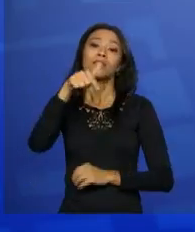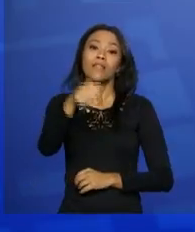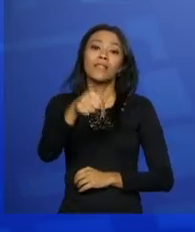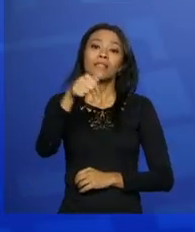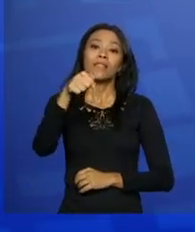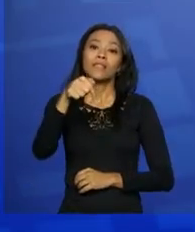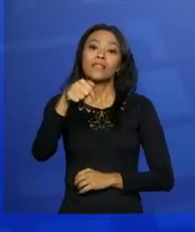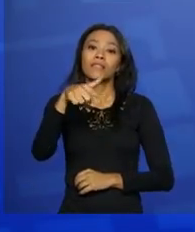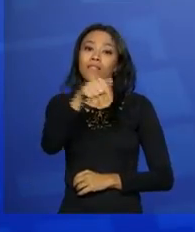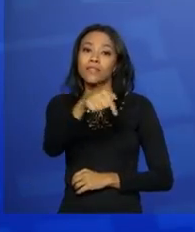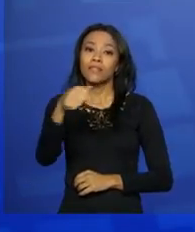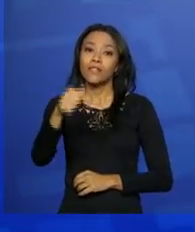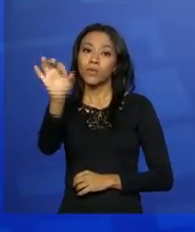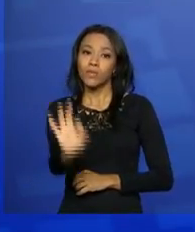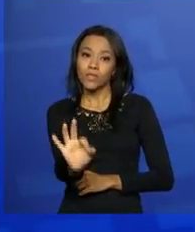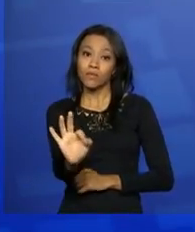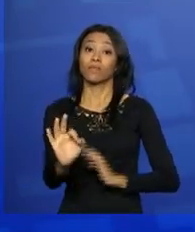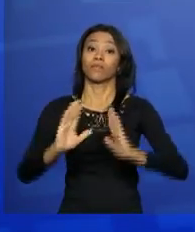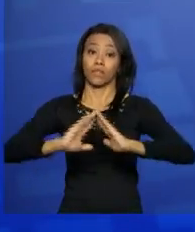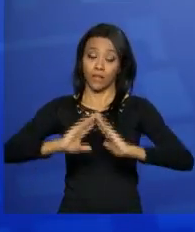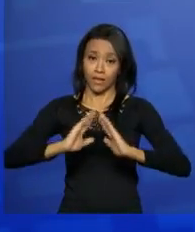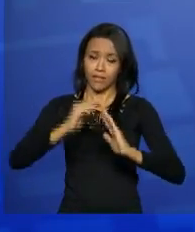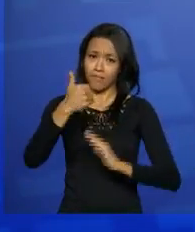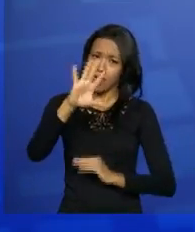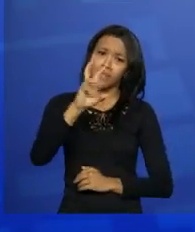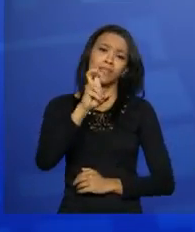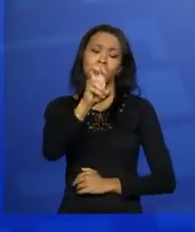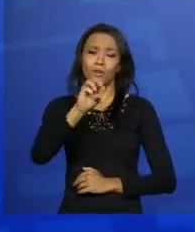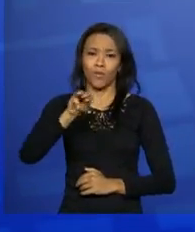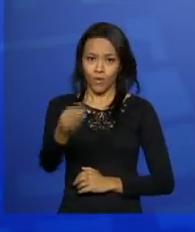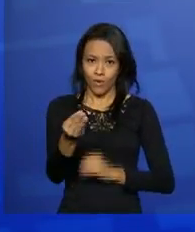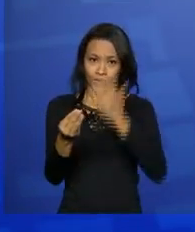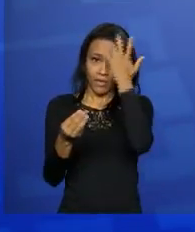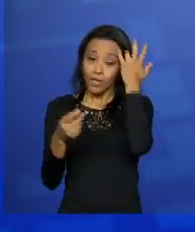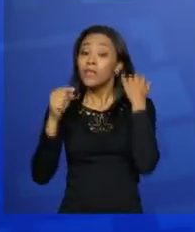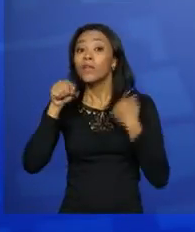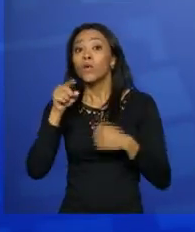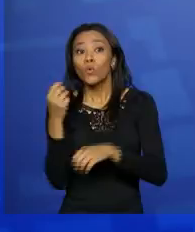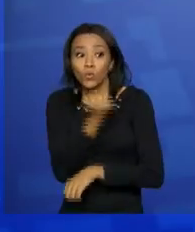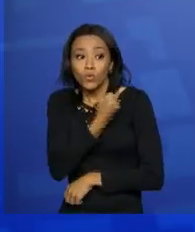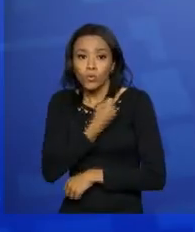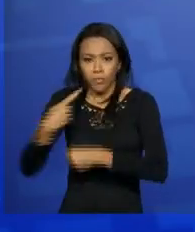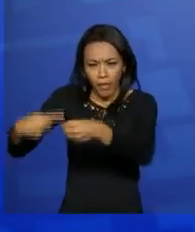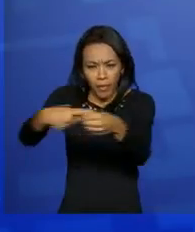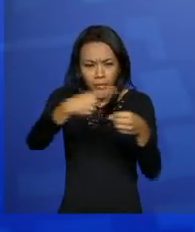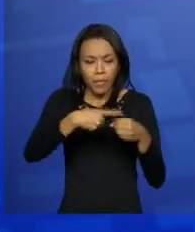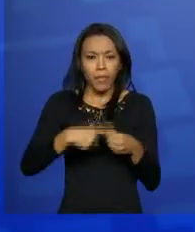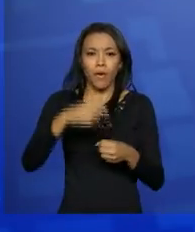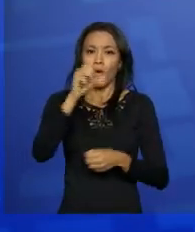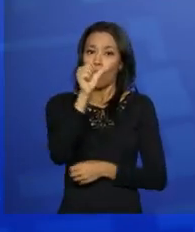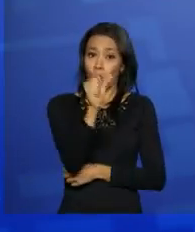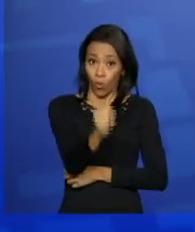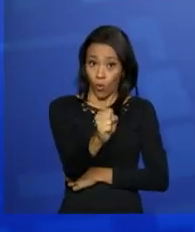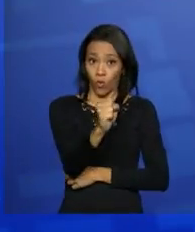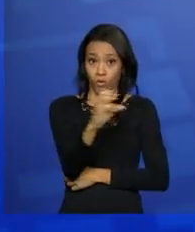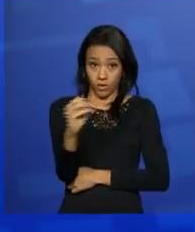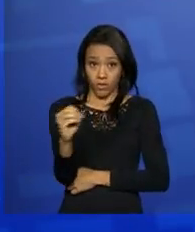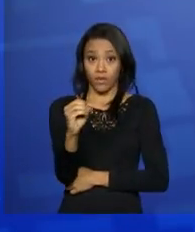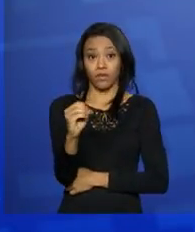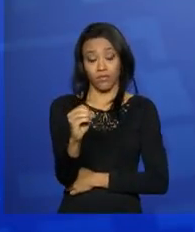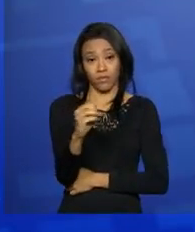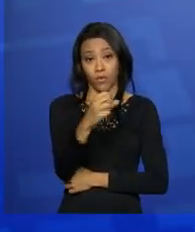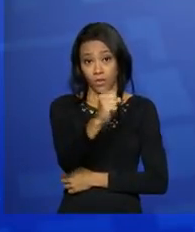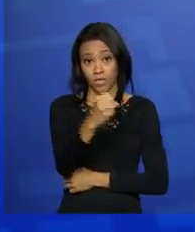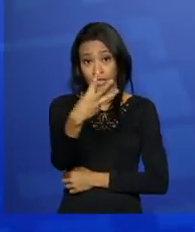das casas, mais de 5 milhões de imóveis. O número de municípios também é maior. 830 municípios estão recebendo essas